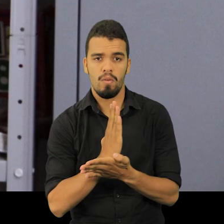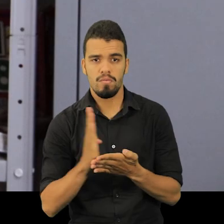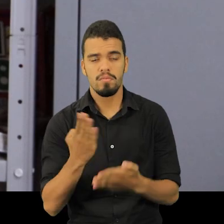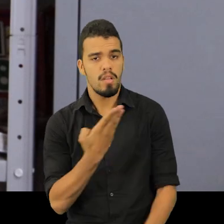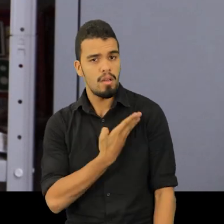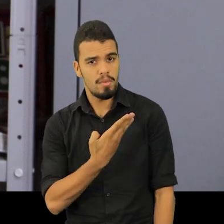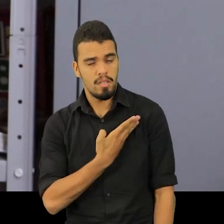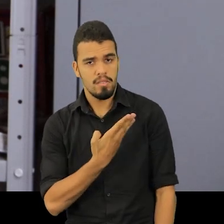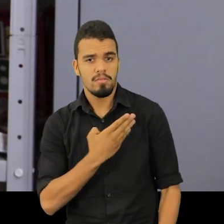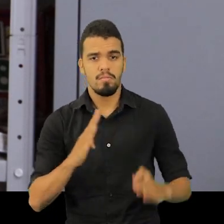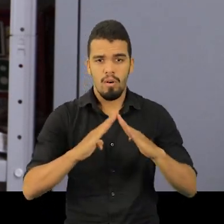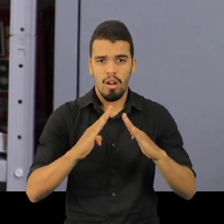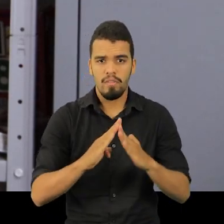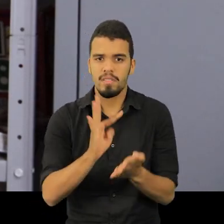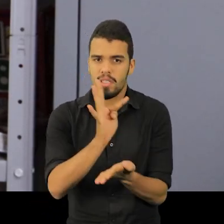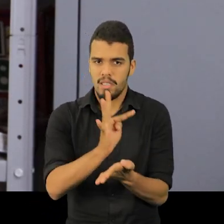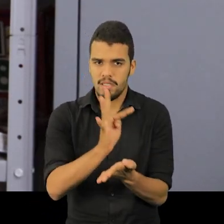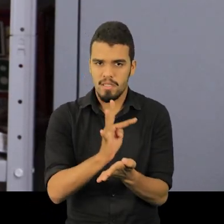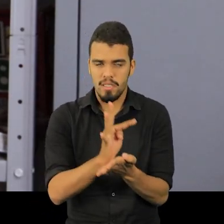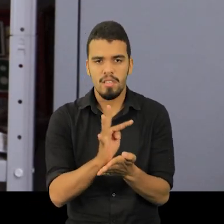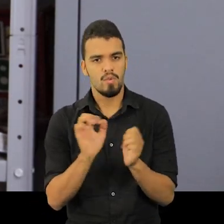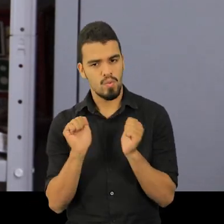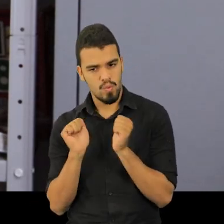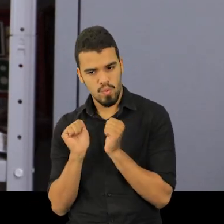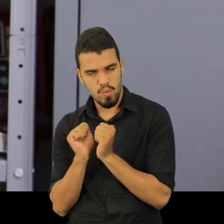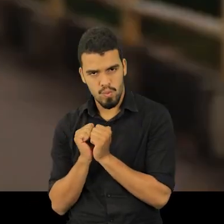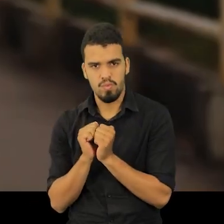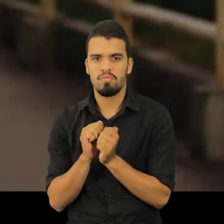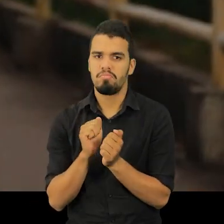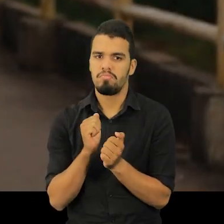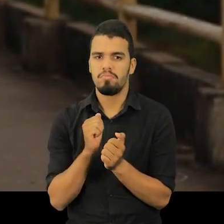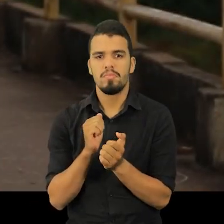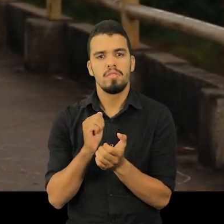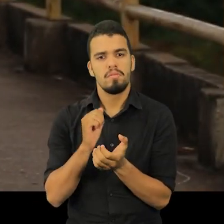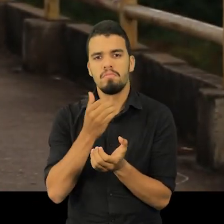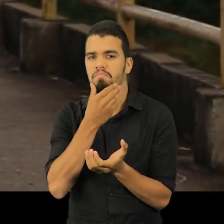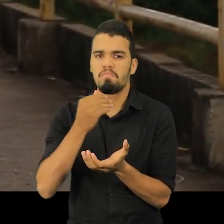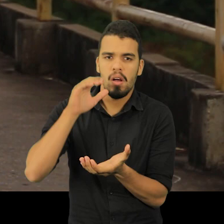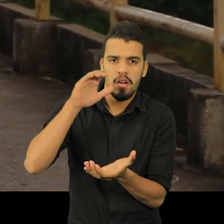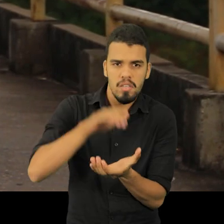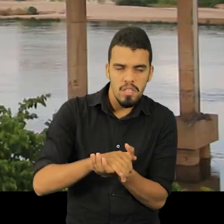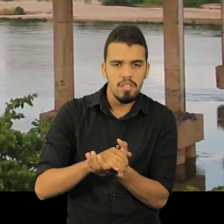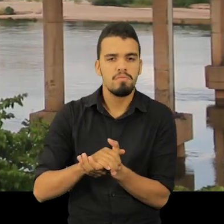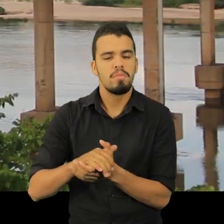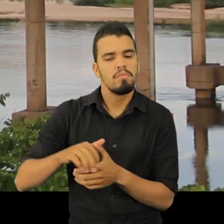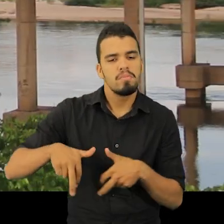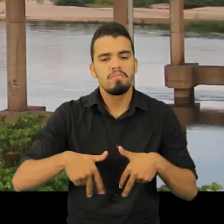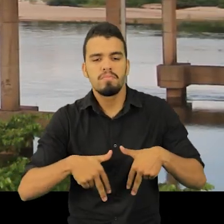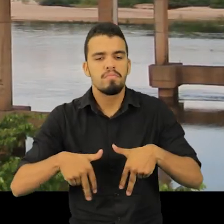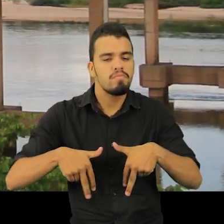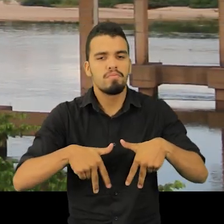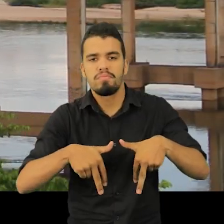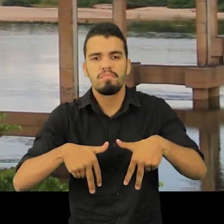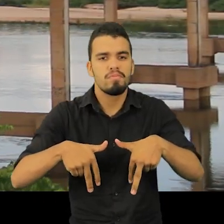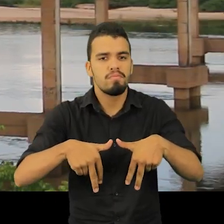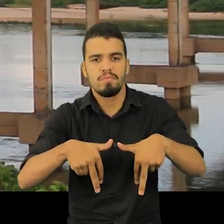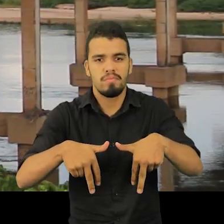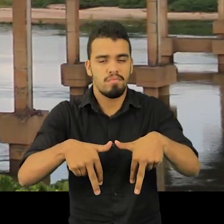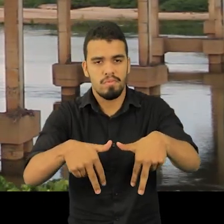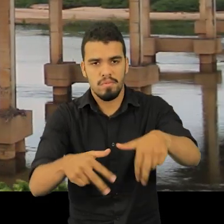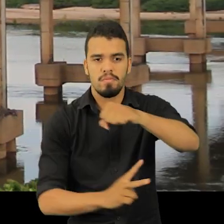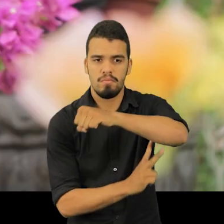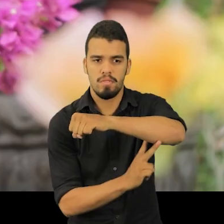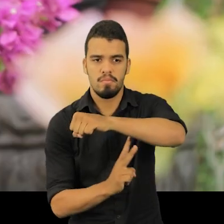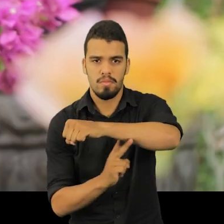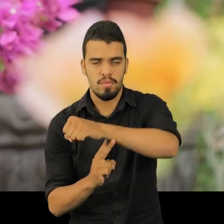meus que moravam em Teresina se juntavam comigo e com meu marido e a gente ia caminhando a pé, atravessava a ponte para